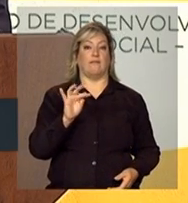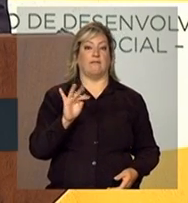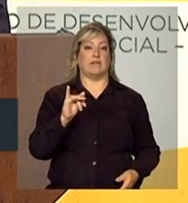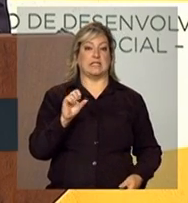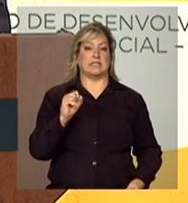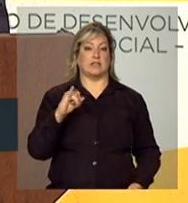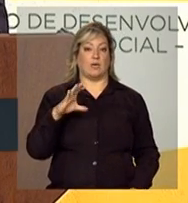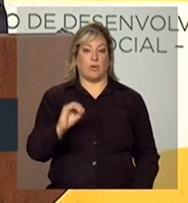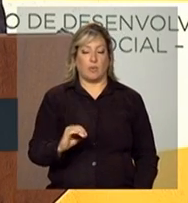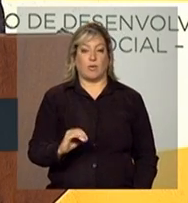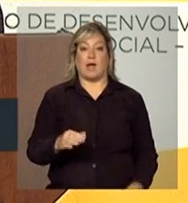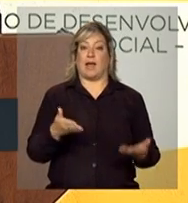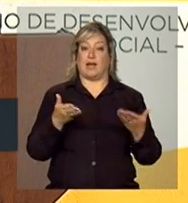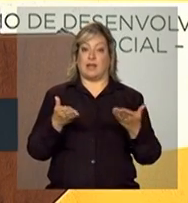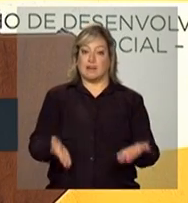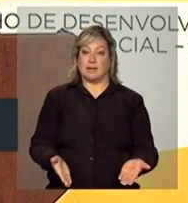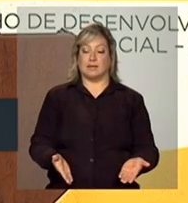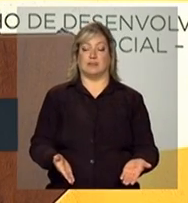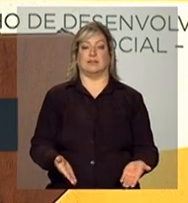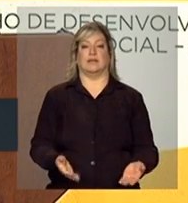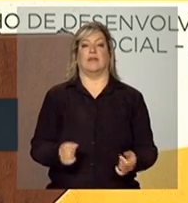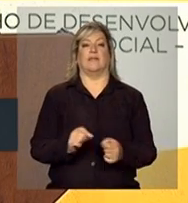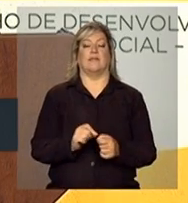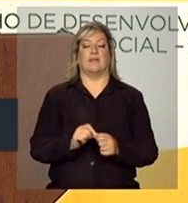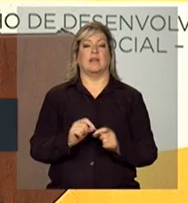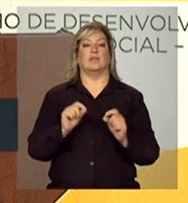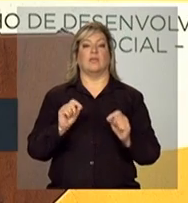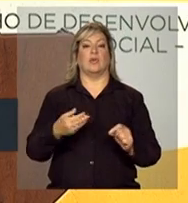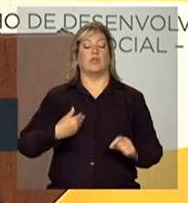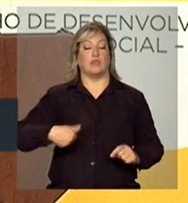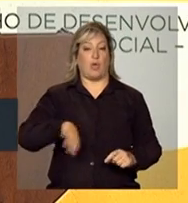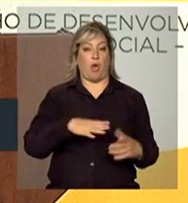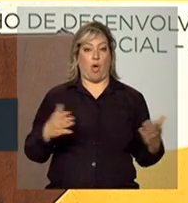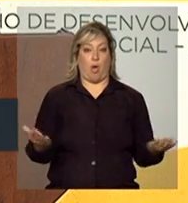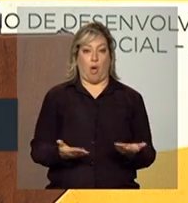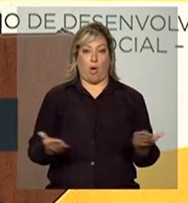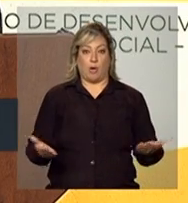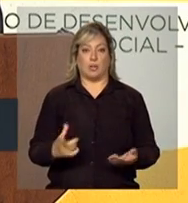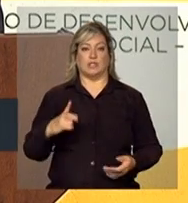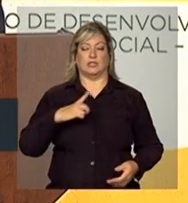Aí é que fez com que nós hoje tivéssemos